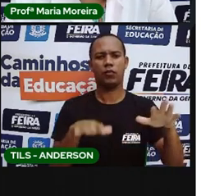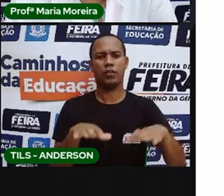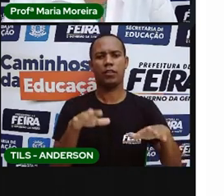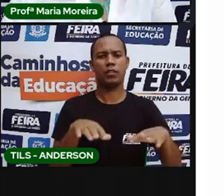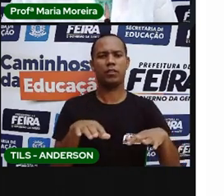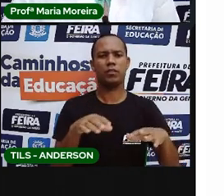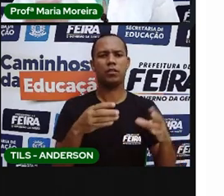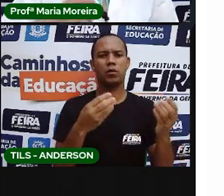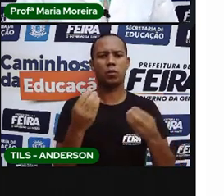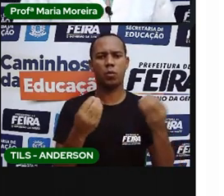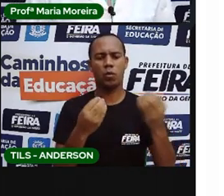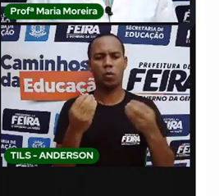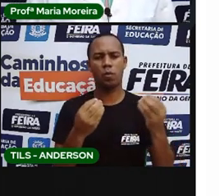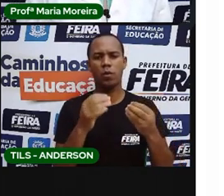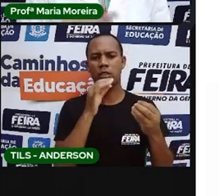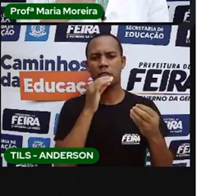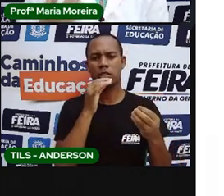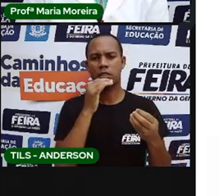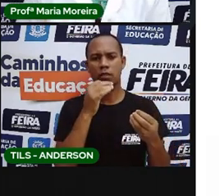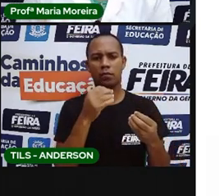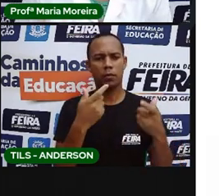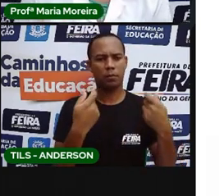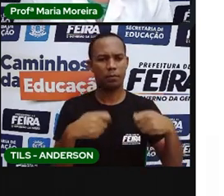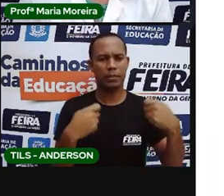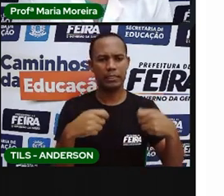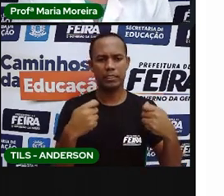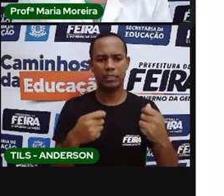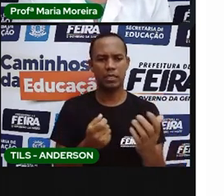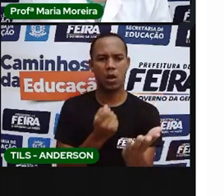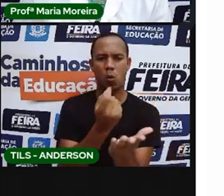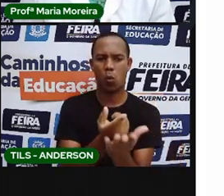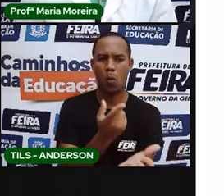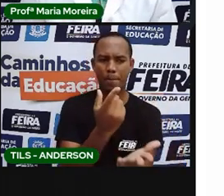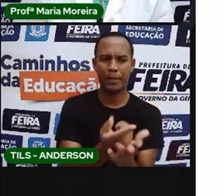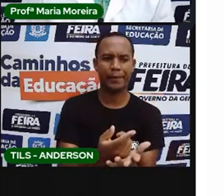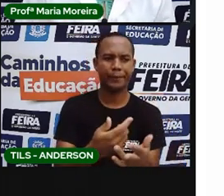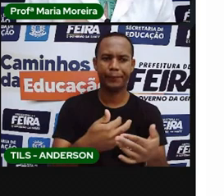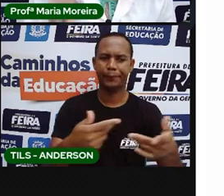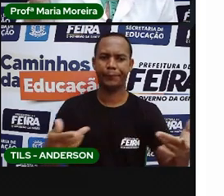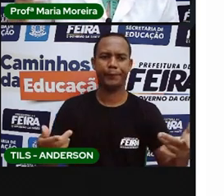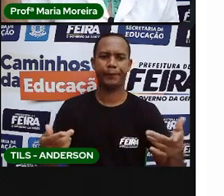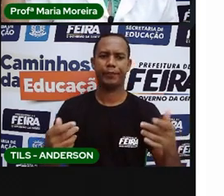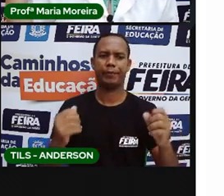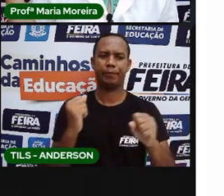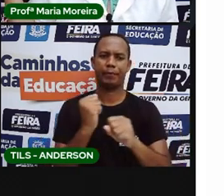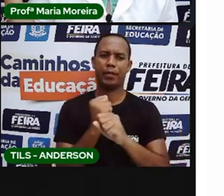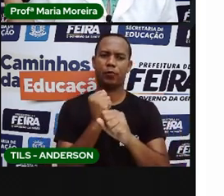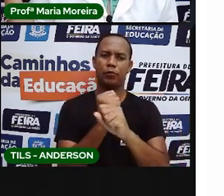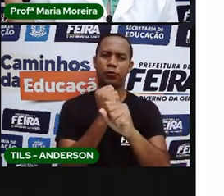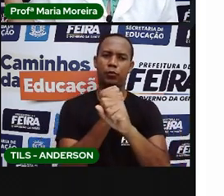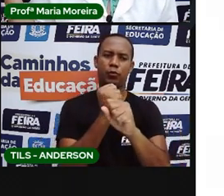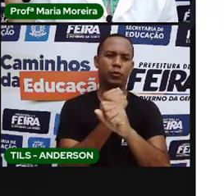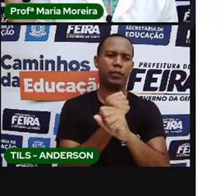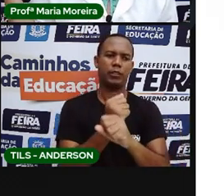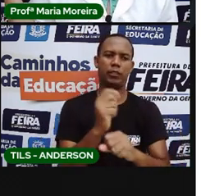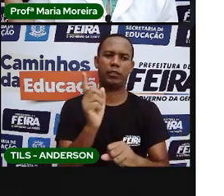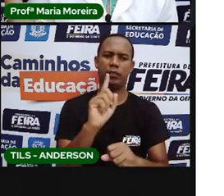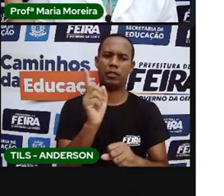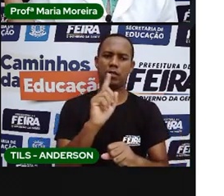barata? Por que barata? Eles não precisam ser para comprar material. Não estou falando isso há